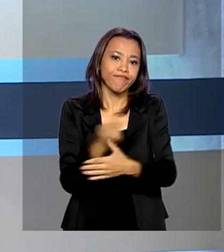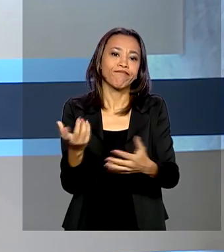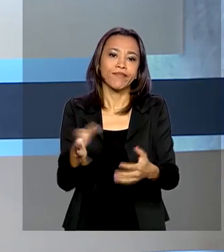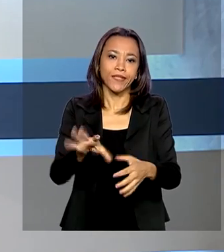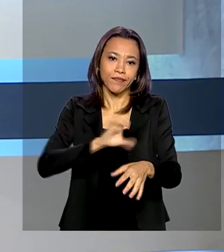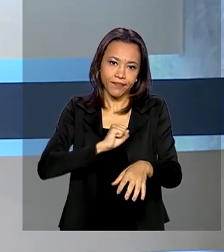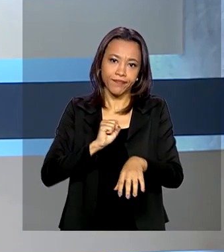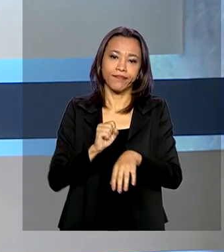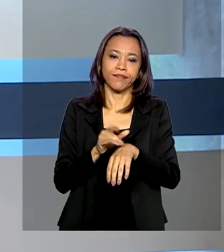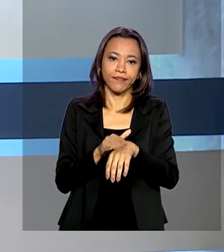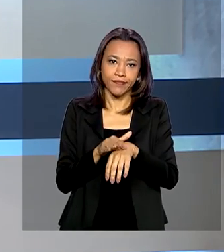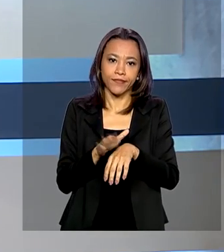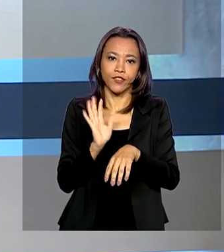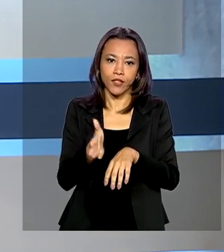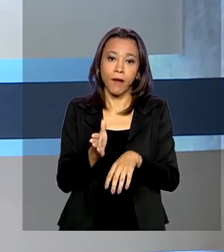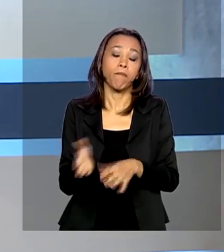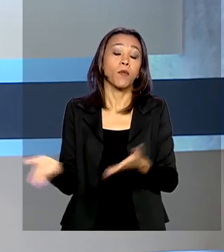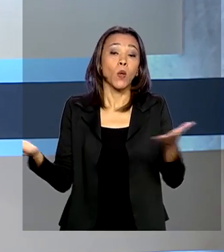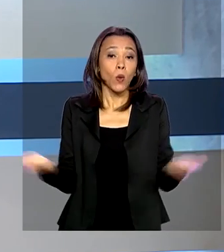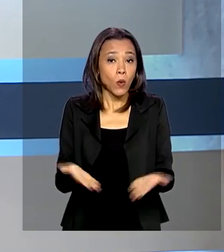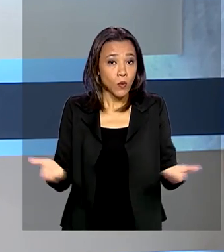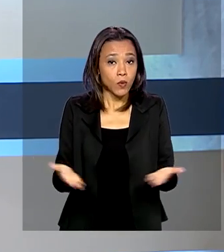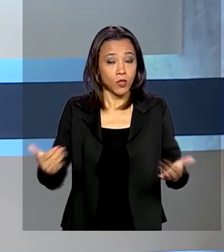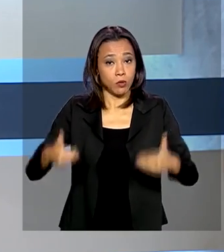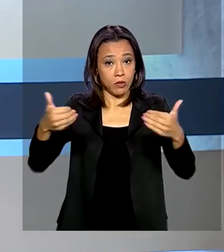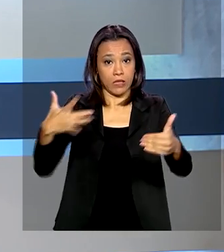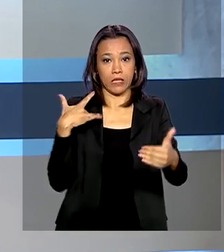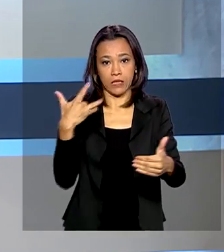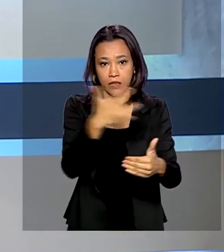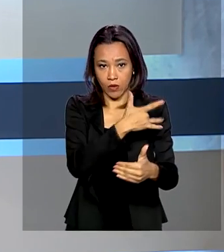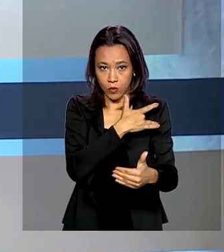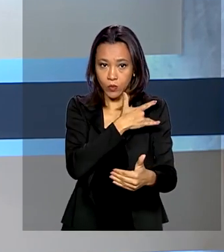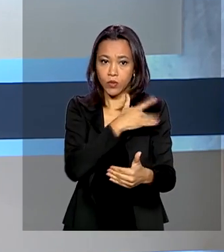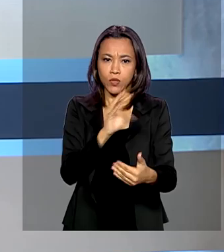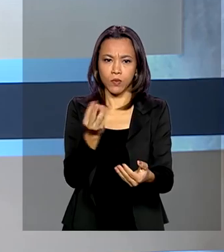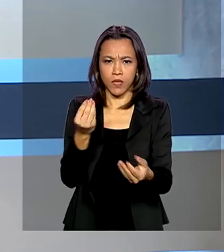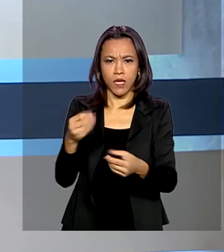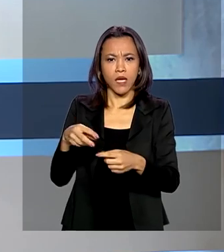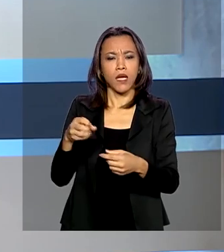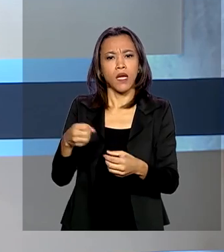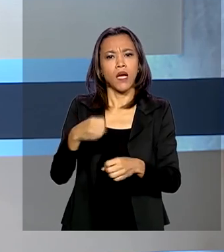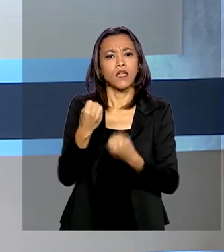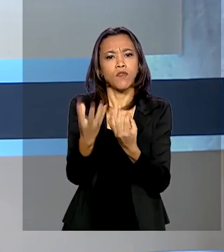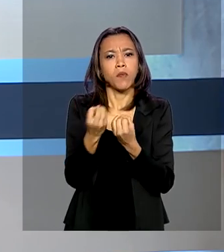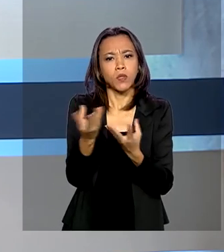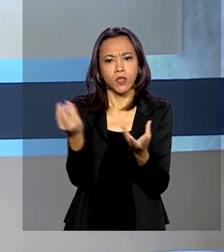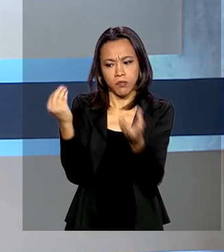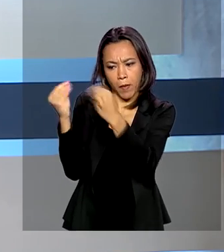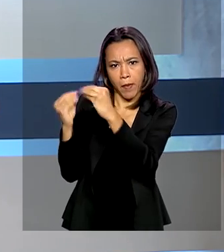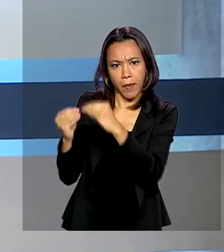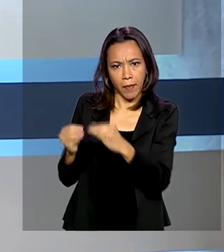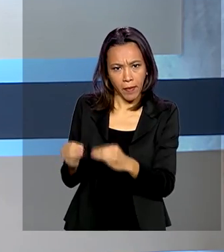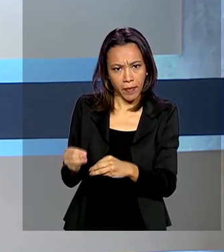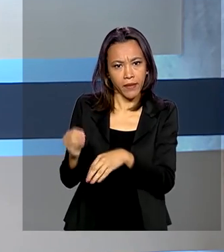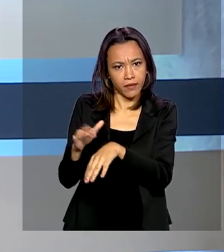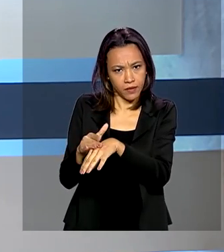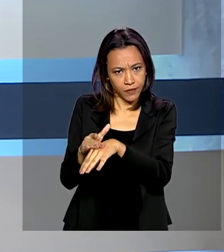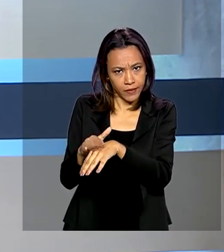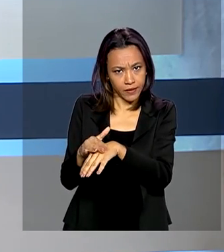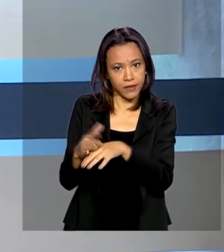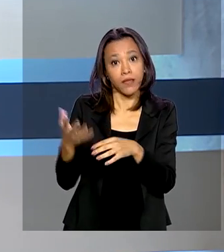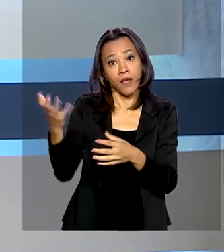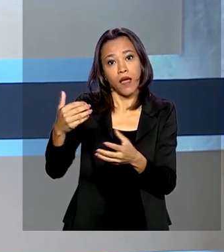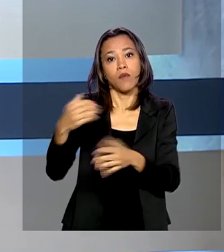partir de hoje, o Ministério da Saúde passa a incluir automaticamente as notificações de casos suspeitos da doença enviadas